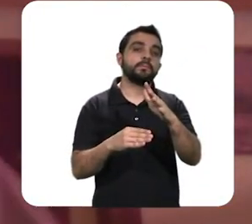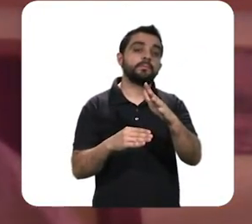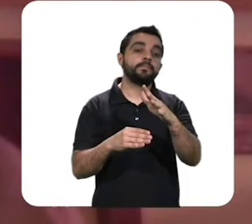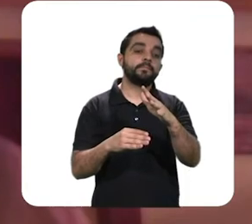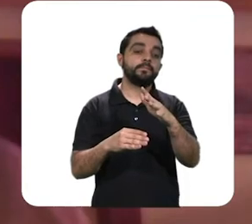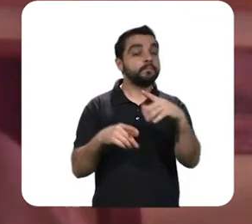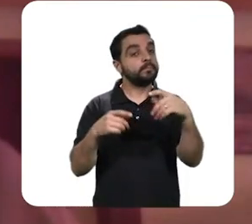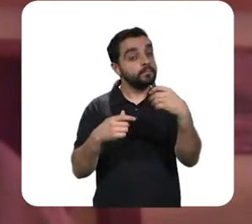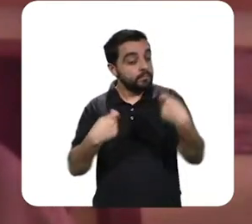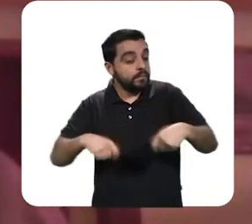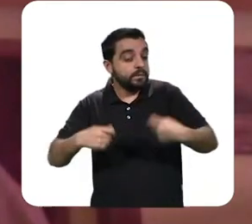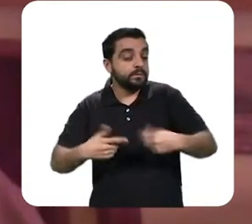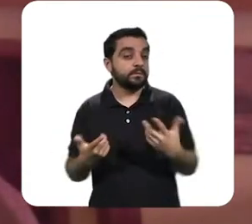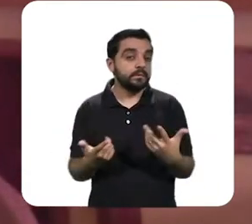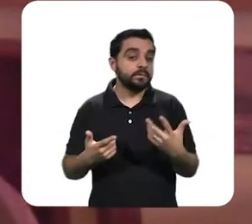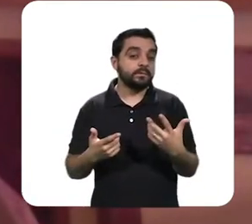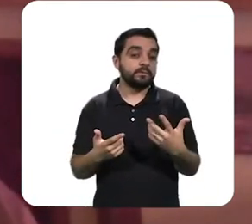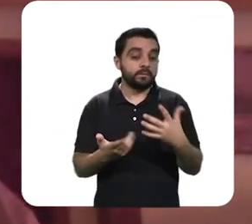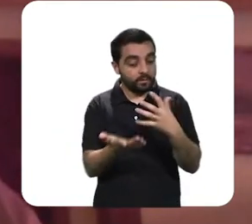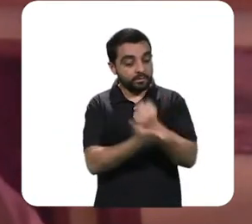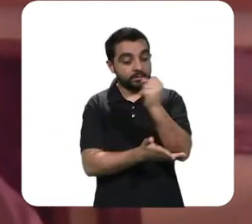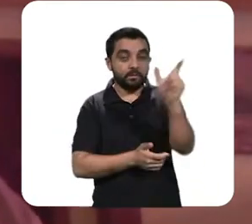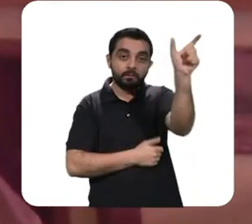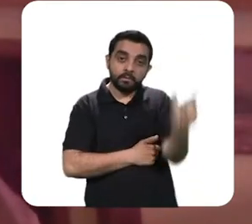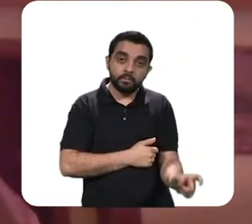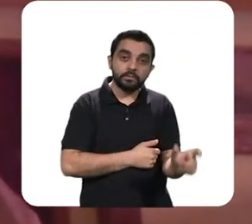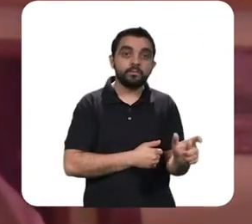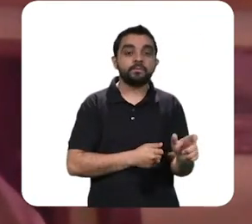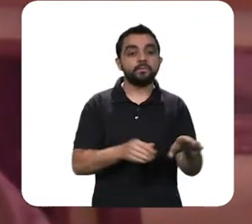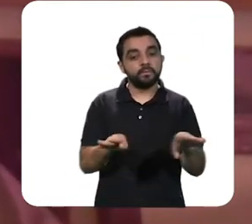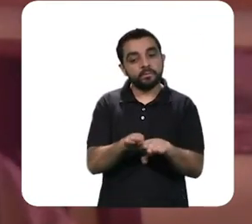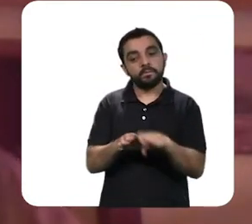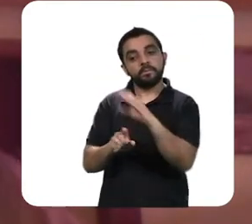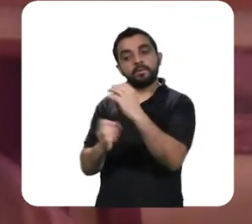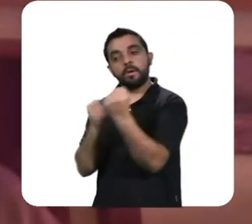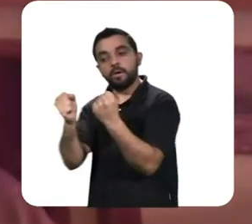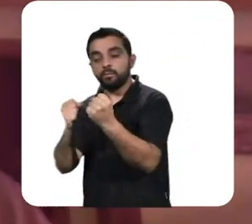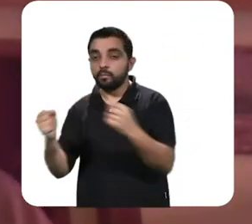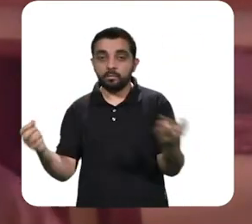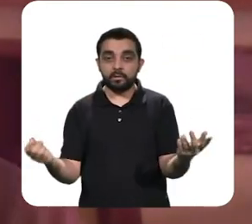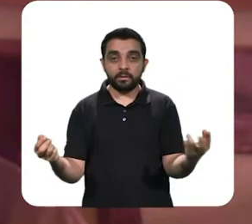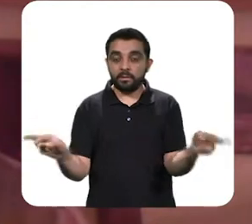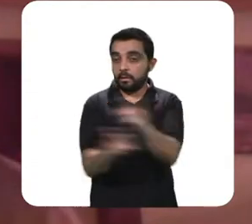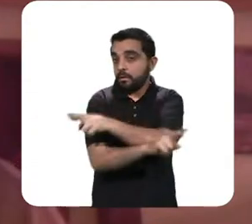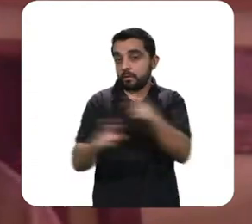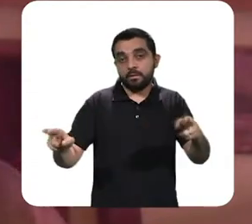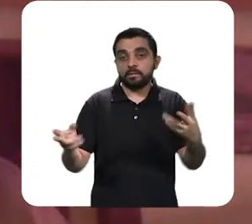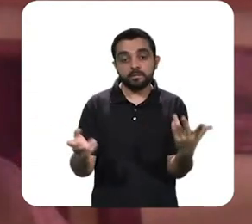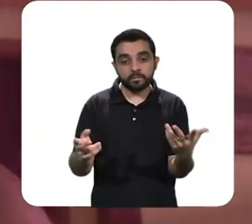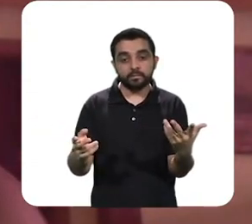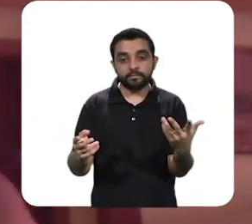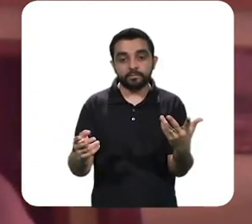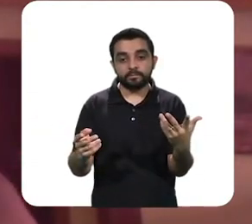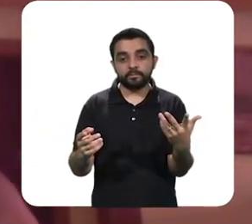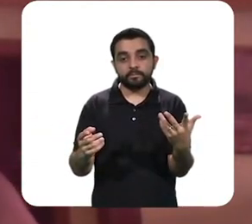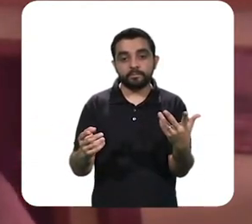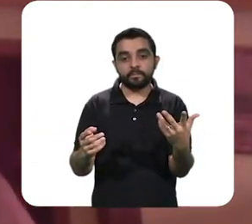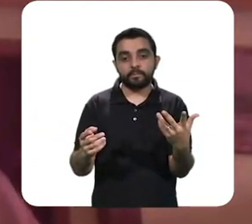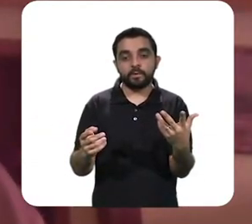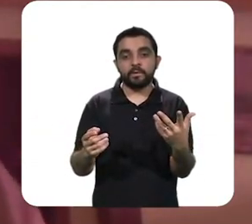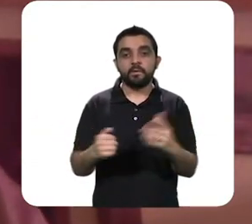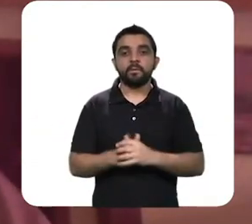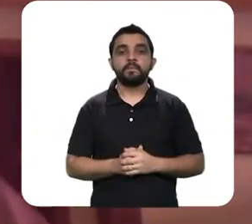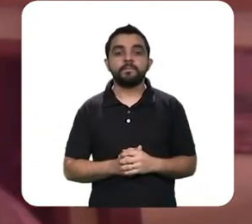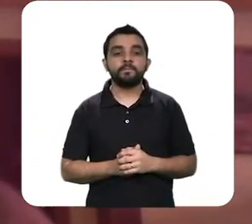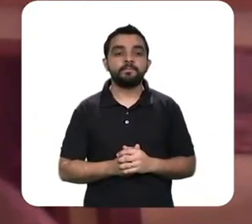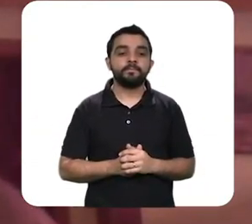é disso que se trata tem que salvar as pessoas e a economia é uma falácia pretender salvar a economia às custas do